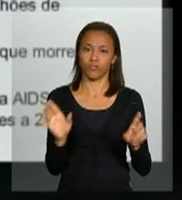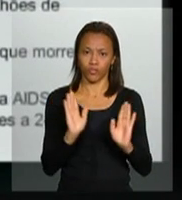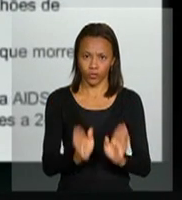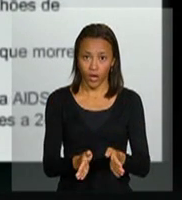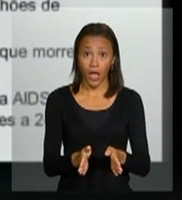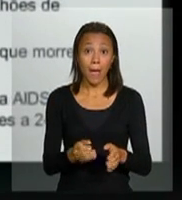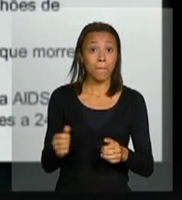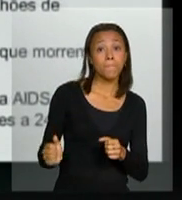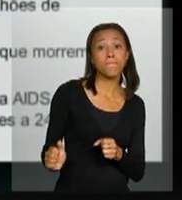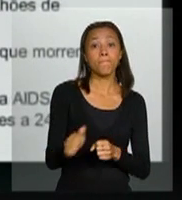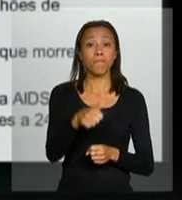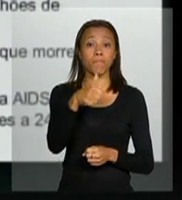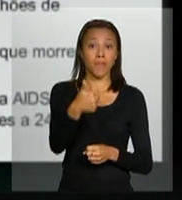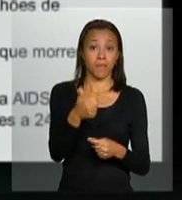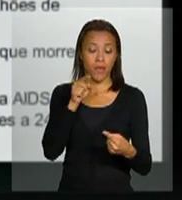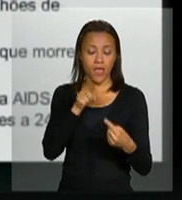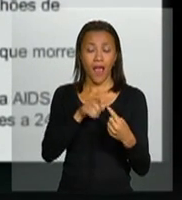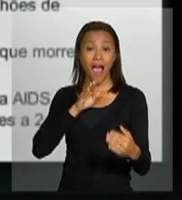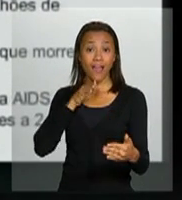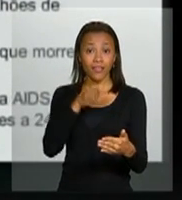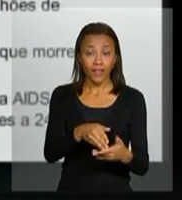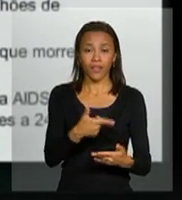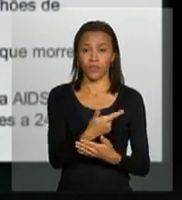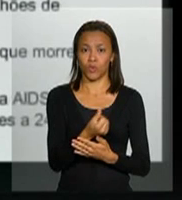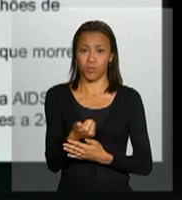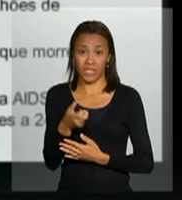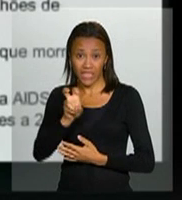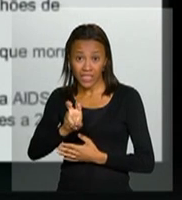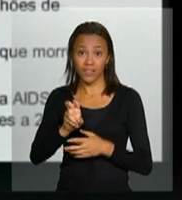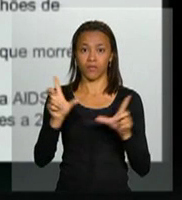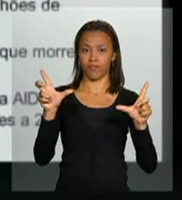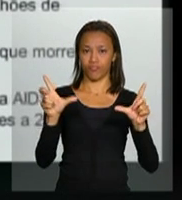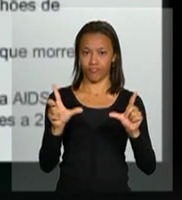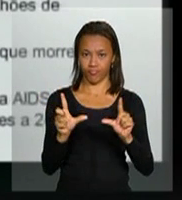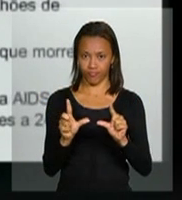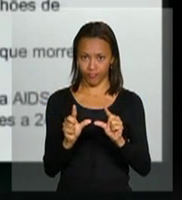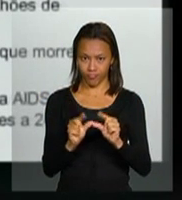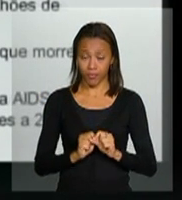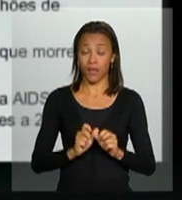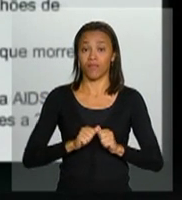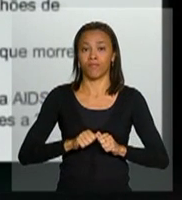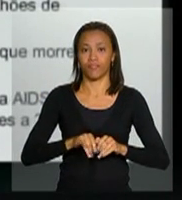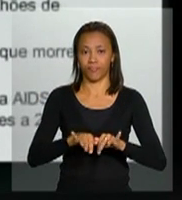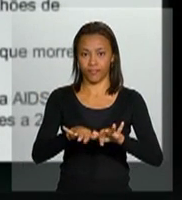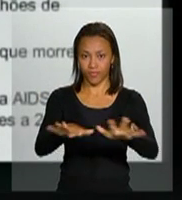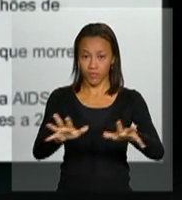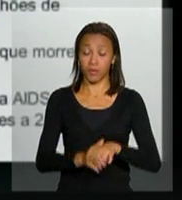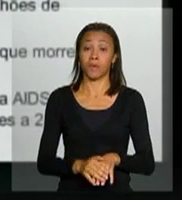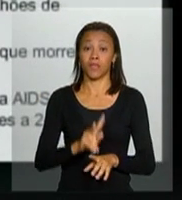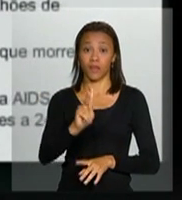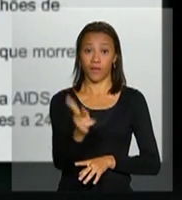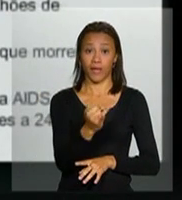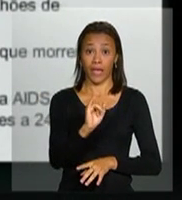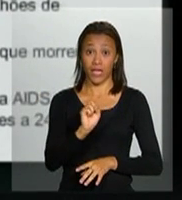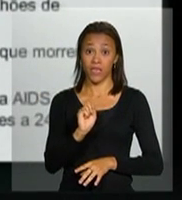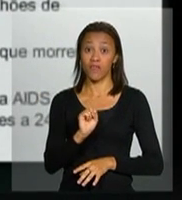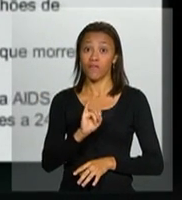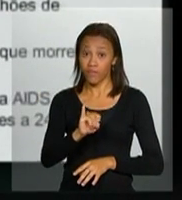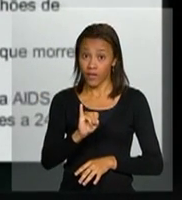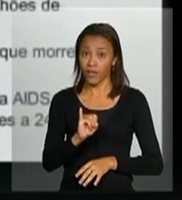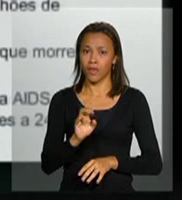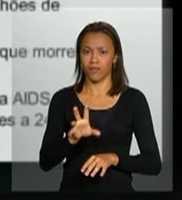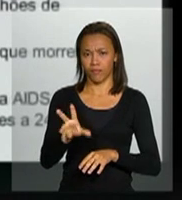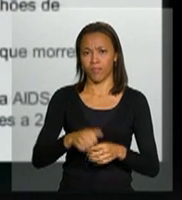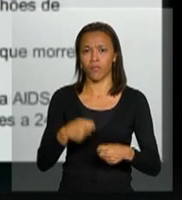primeira meta, até 2015, é a redução da transmissão sexual do HIV. A redução da transmissão